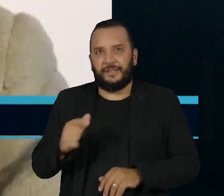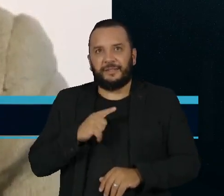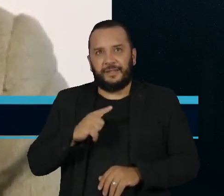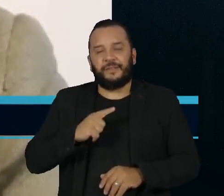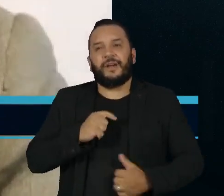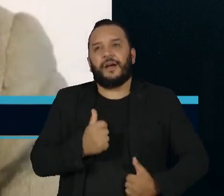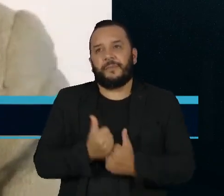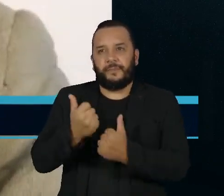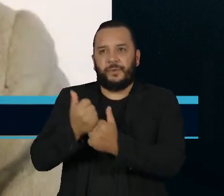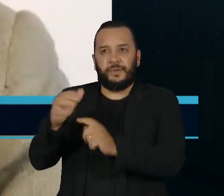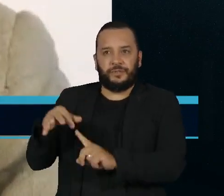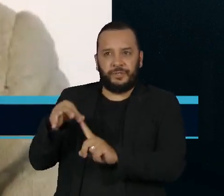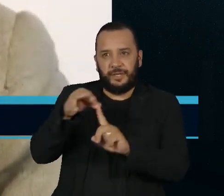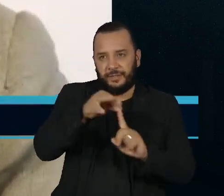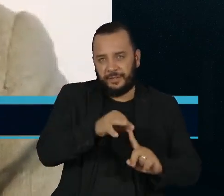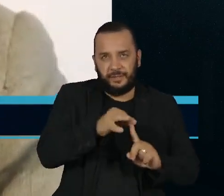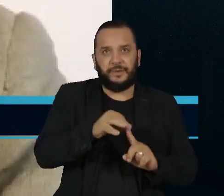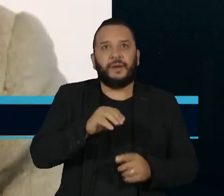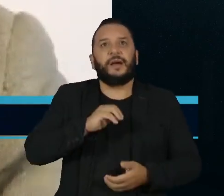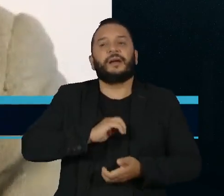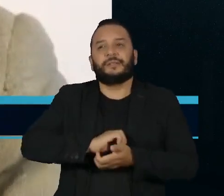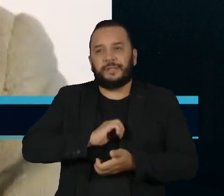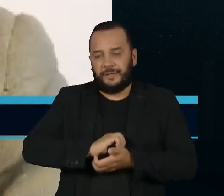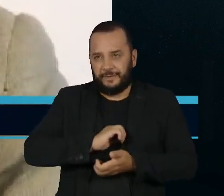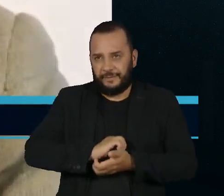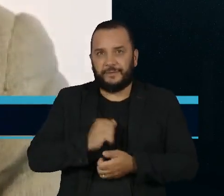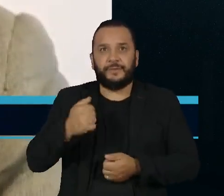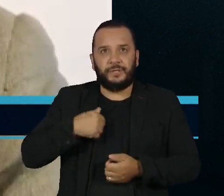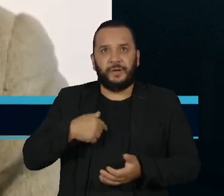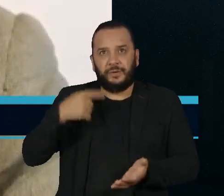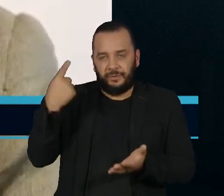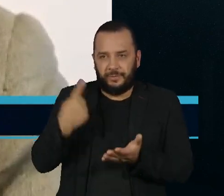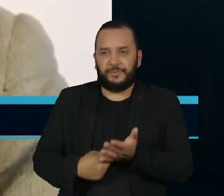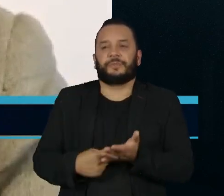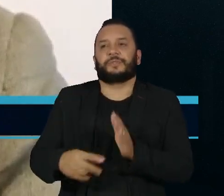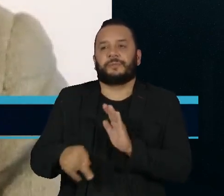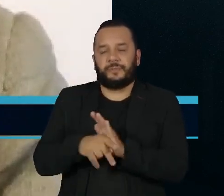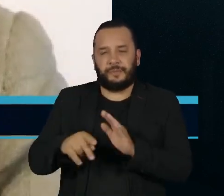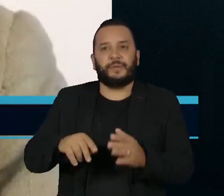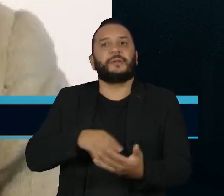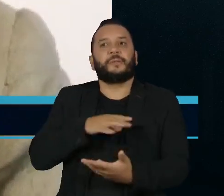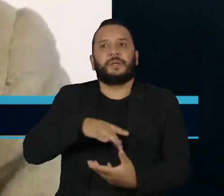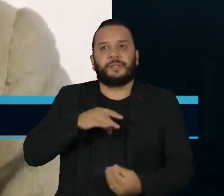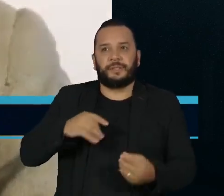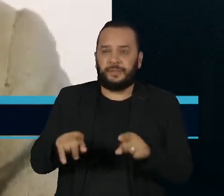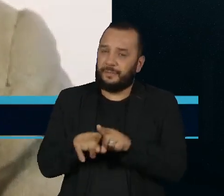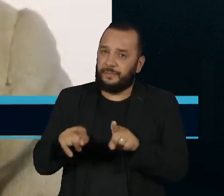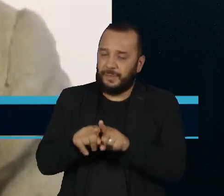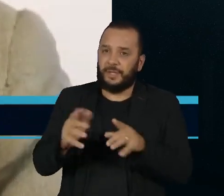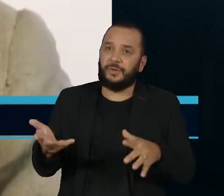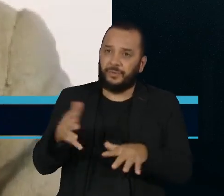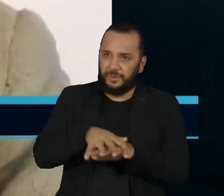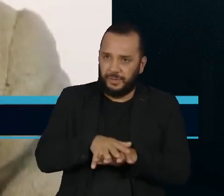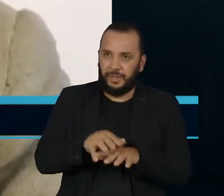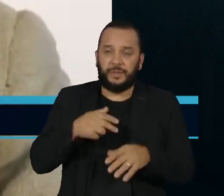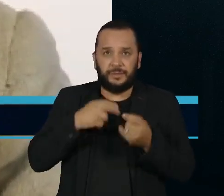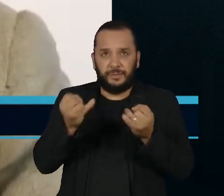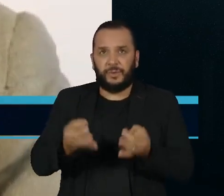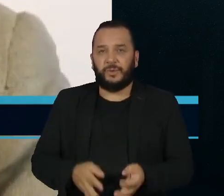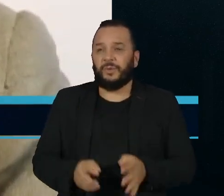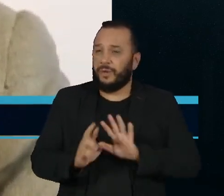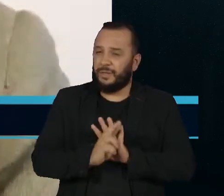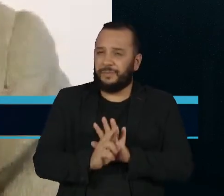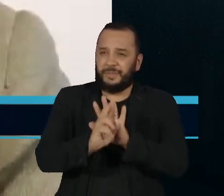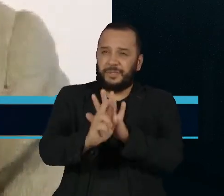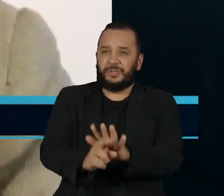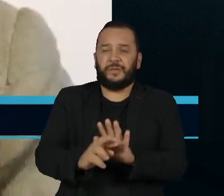indicação ao STF. Comprometida com a democracia e com a inclusão, a jurista ressalta a atual subrepresentação